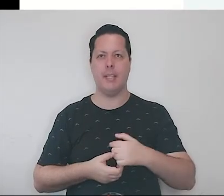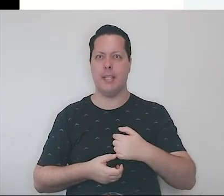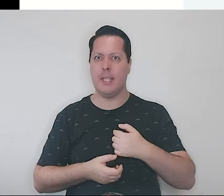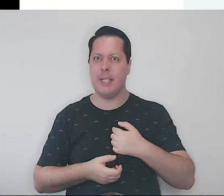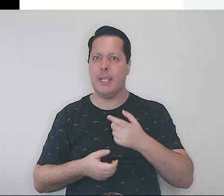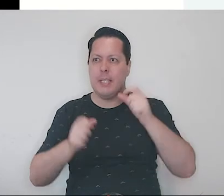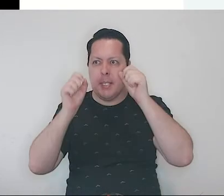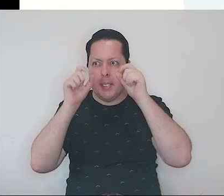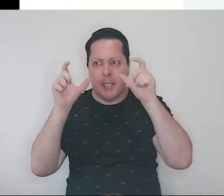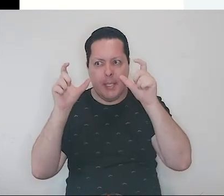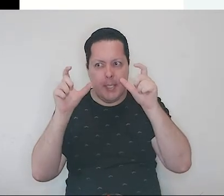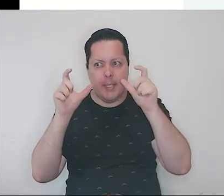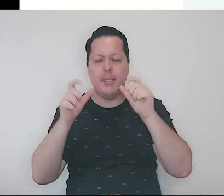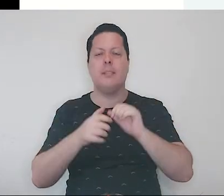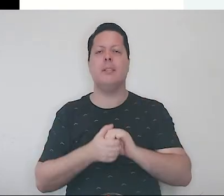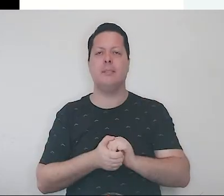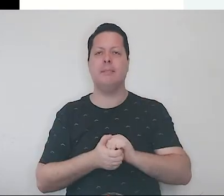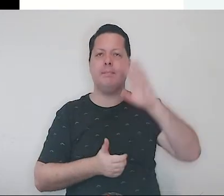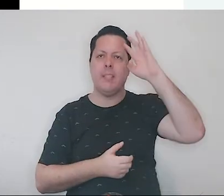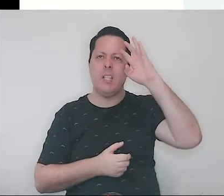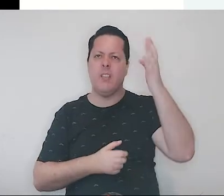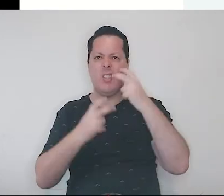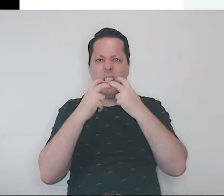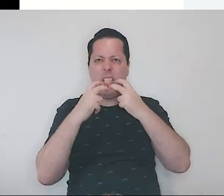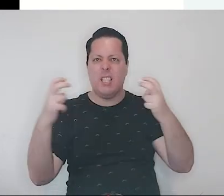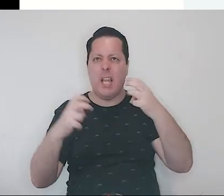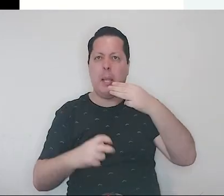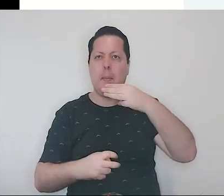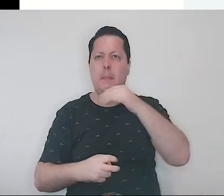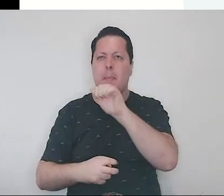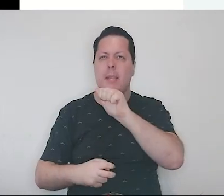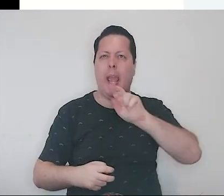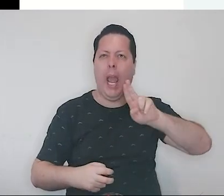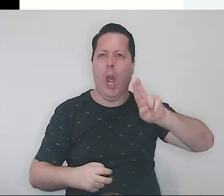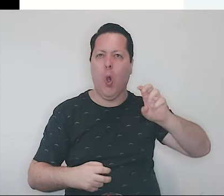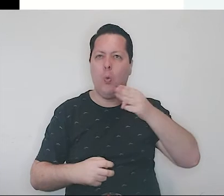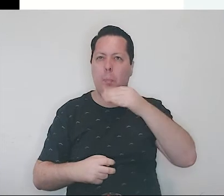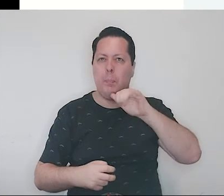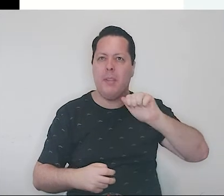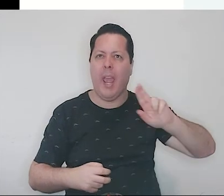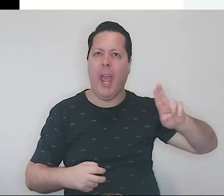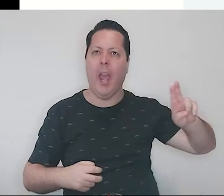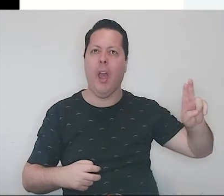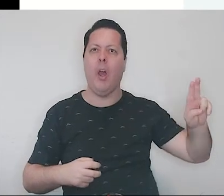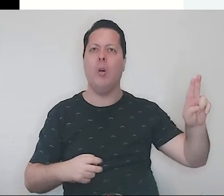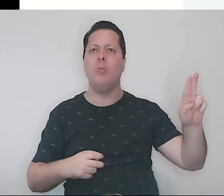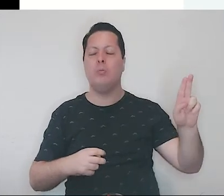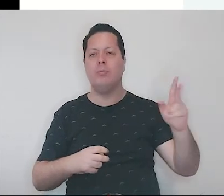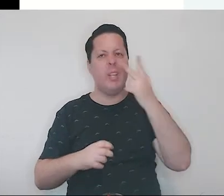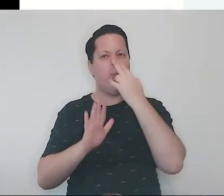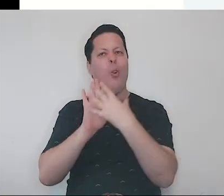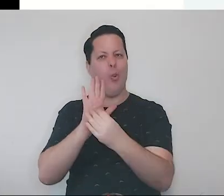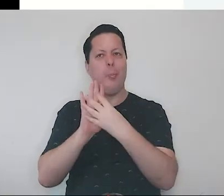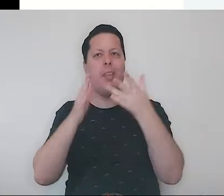malvado e ganancioso, ele resolveu gritar, miau, miau, imitando os